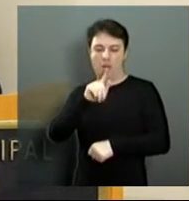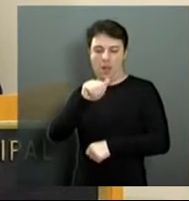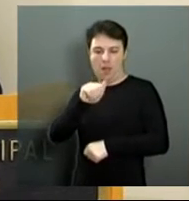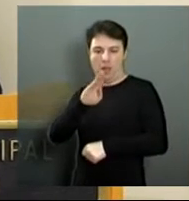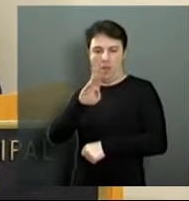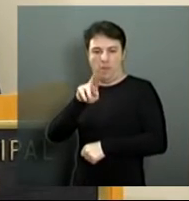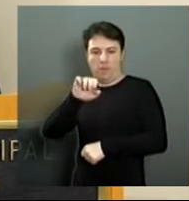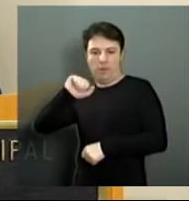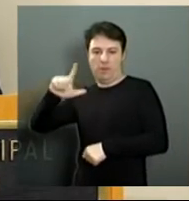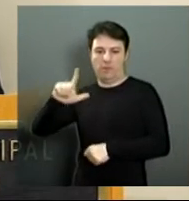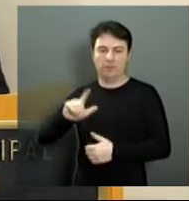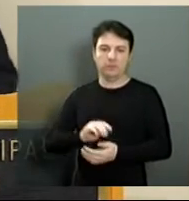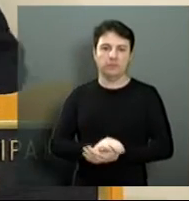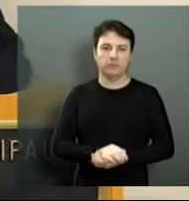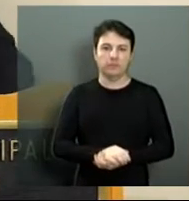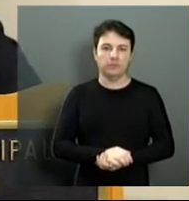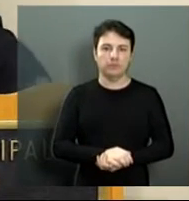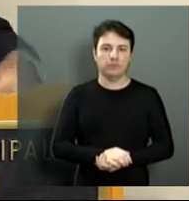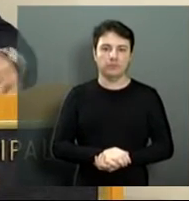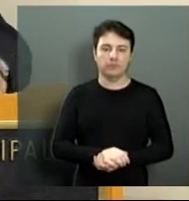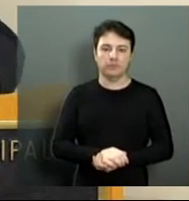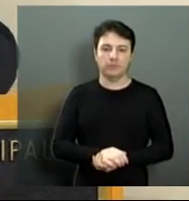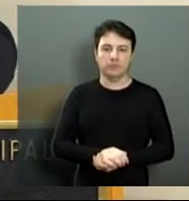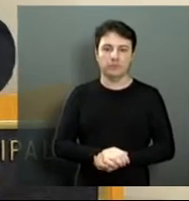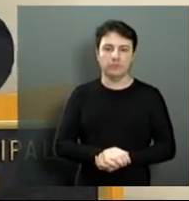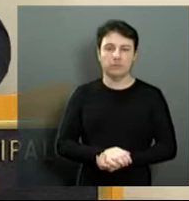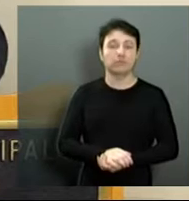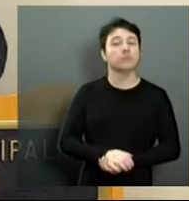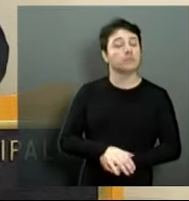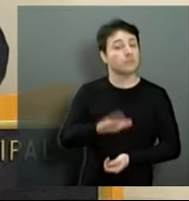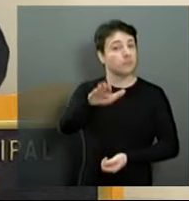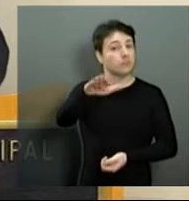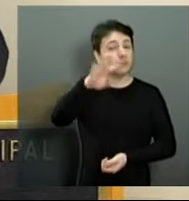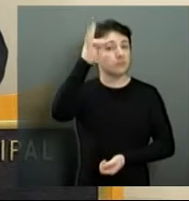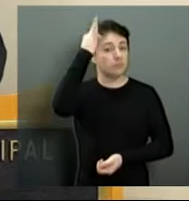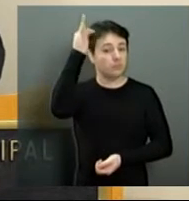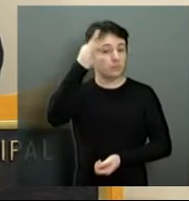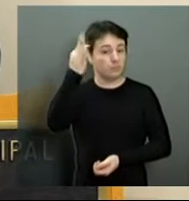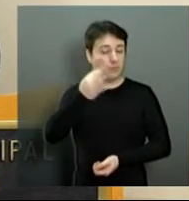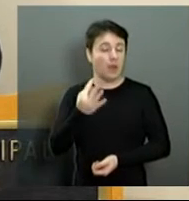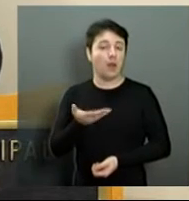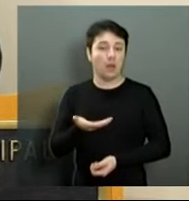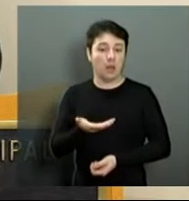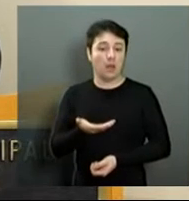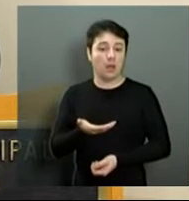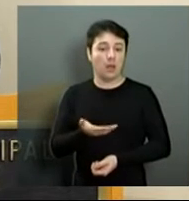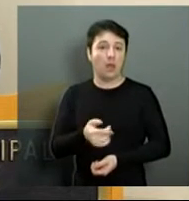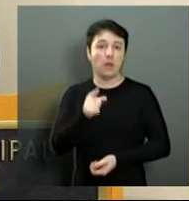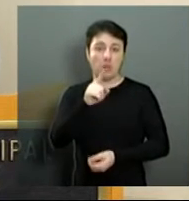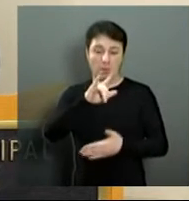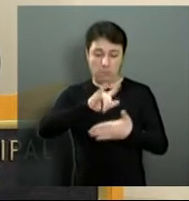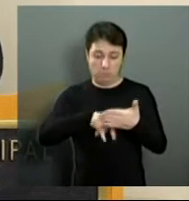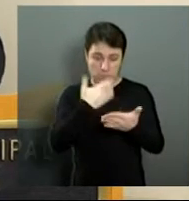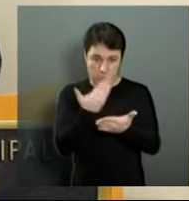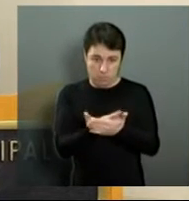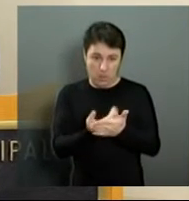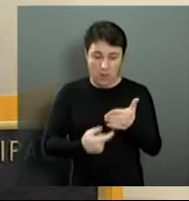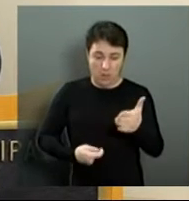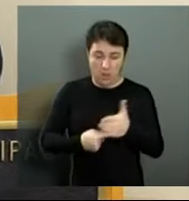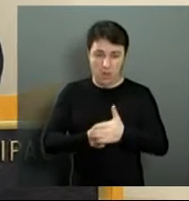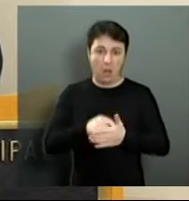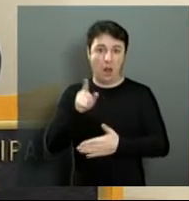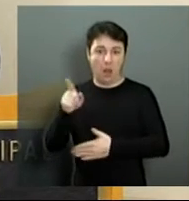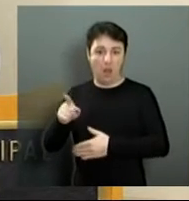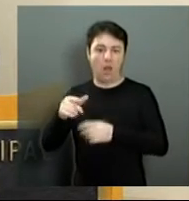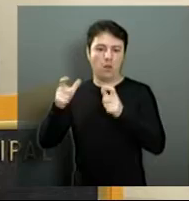exceção. Muito bom. Tainara, sobre o seu requerimento do Conselho Tutelar,